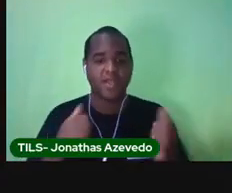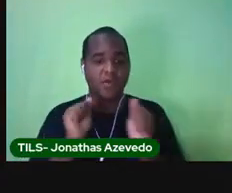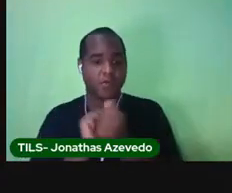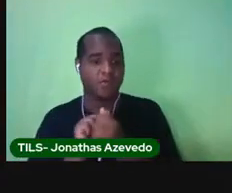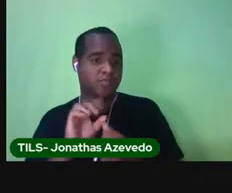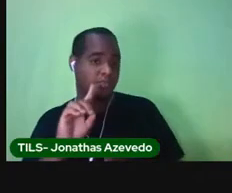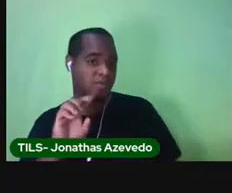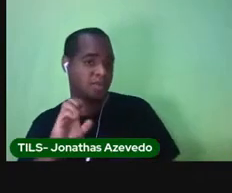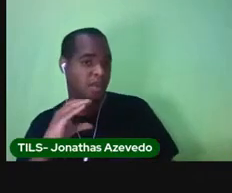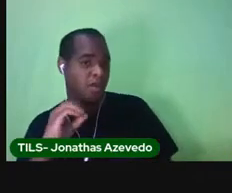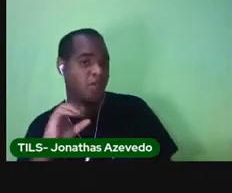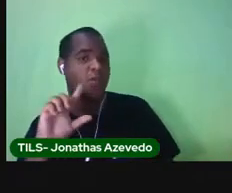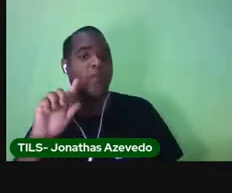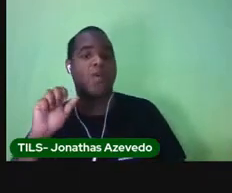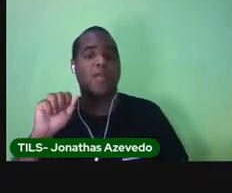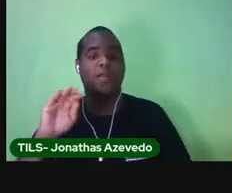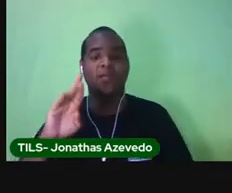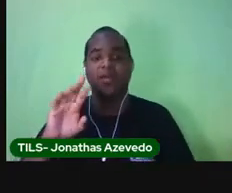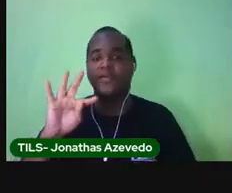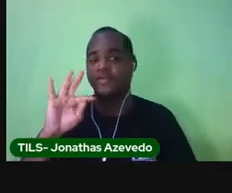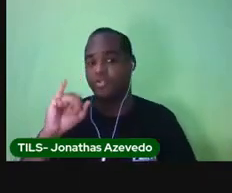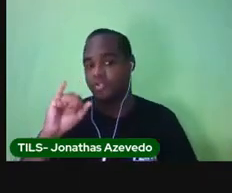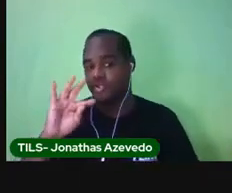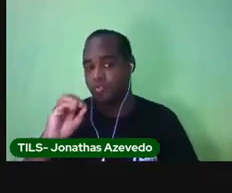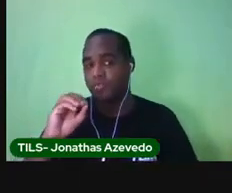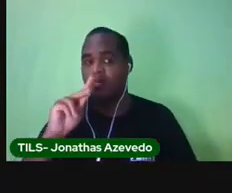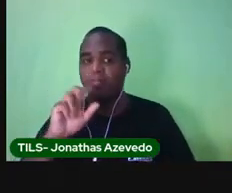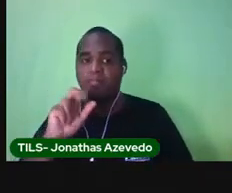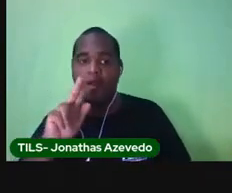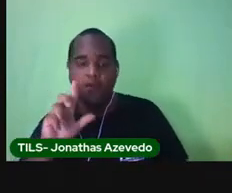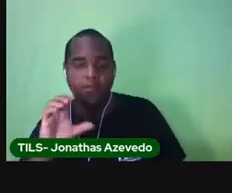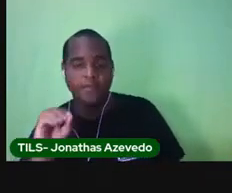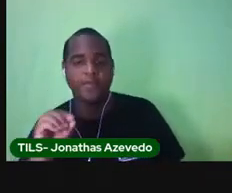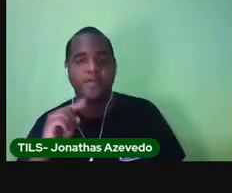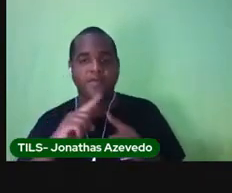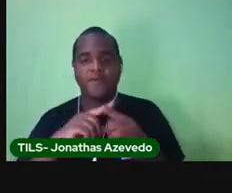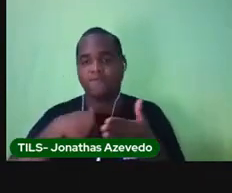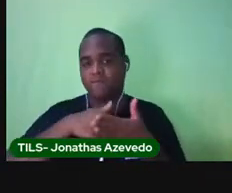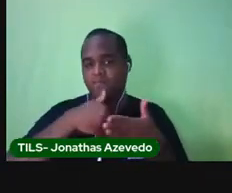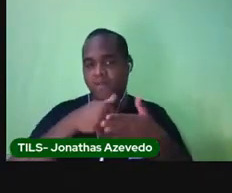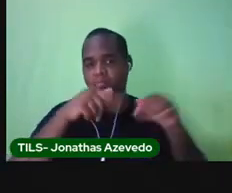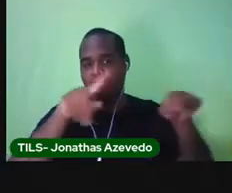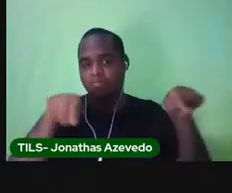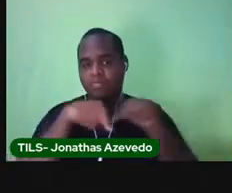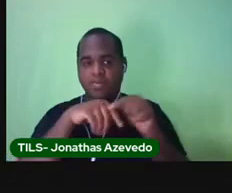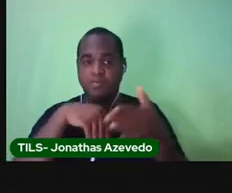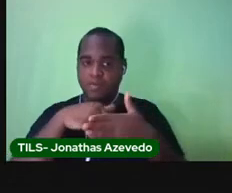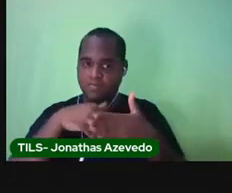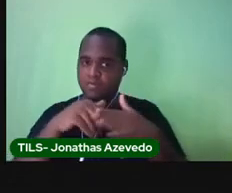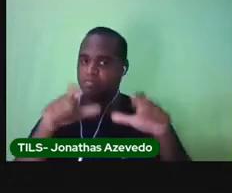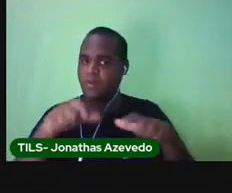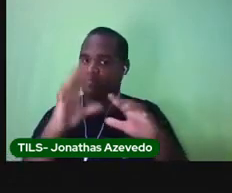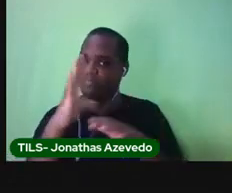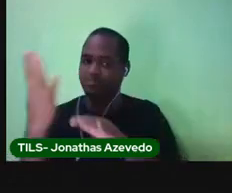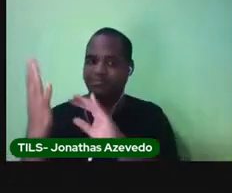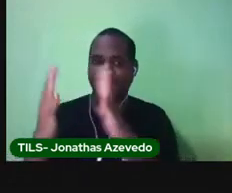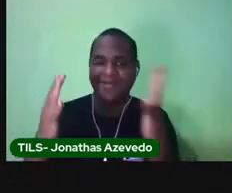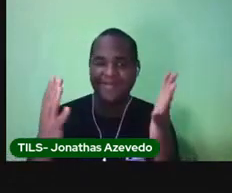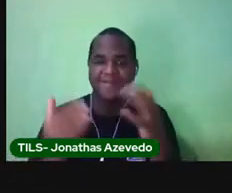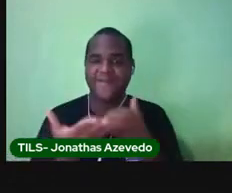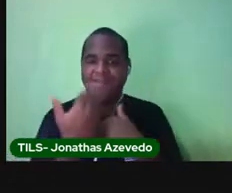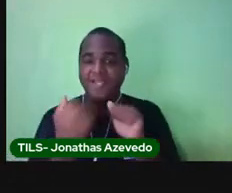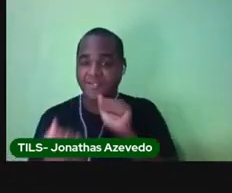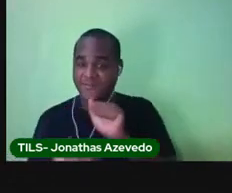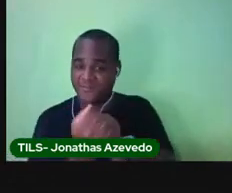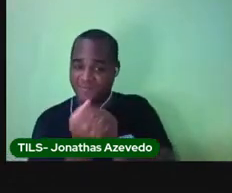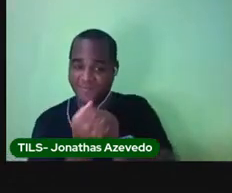Deco, Gabriel, Tito e Paulo vamos jogar futebol na quadra da pracinha. Você quer ir